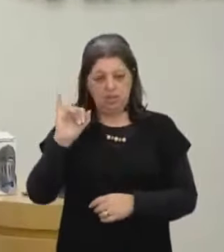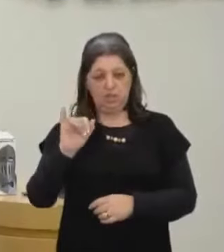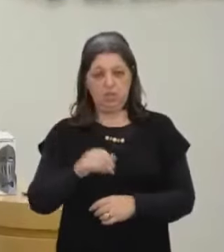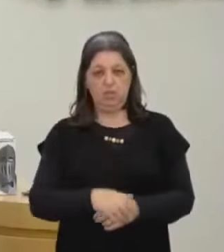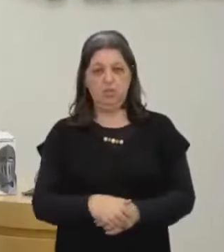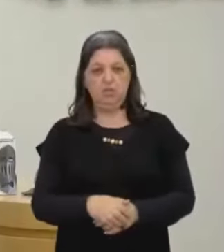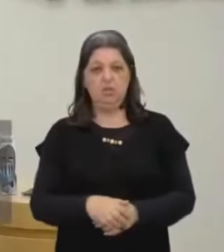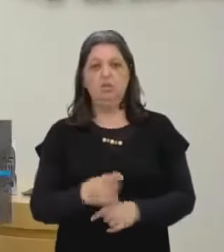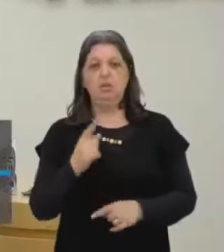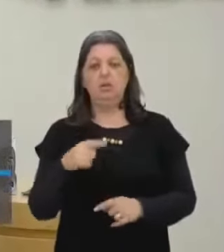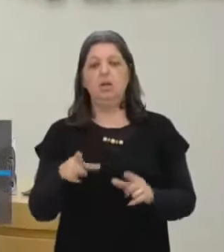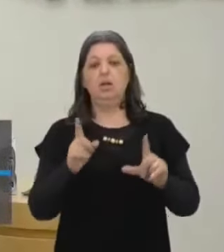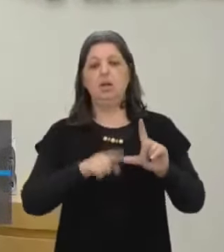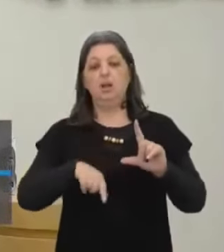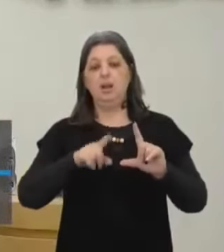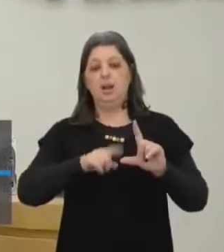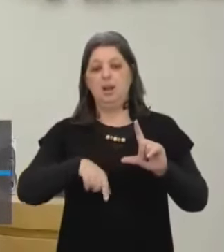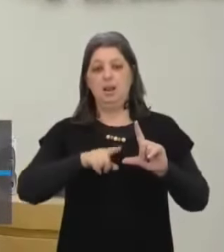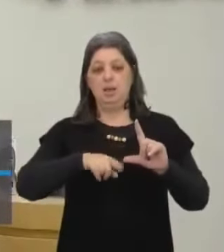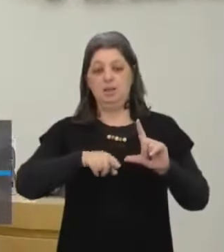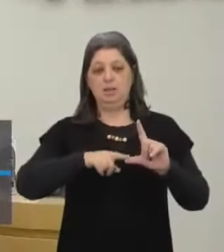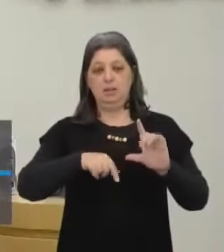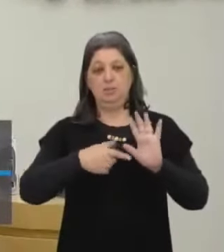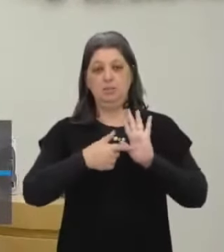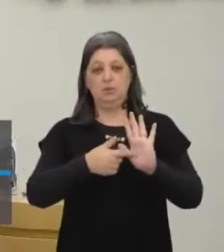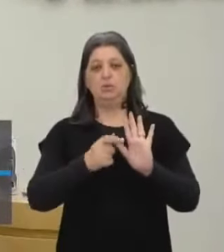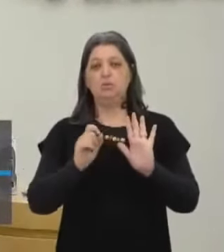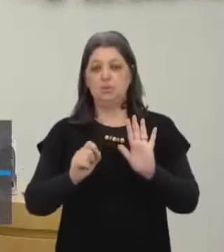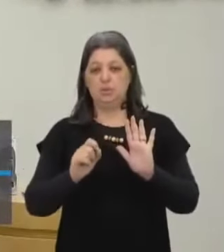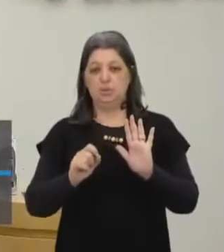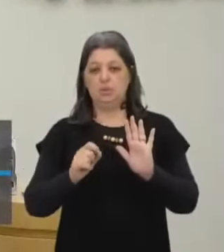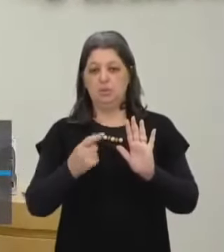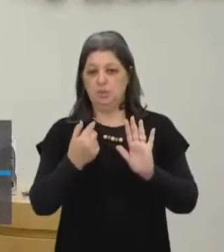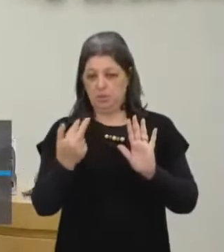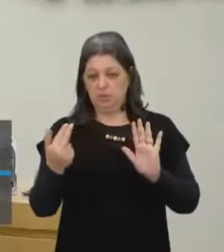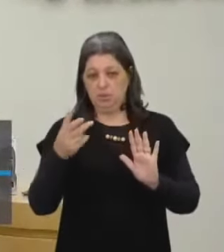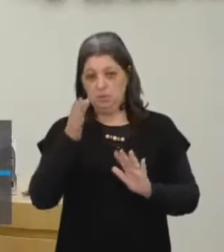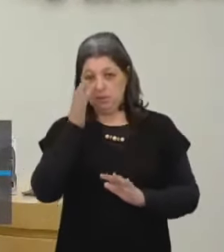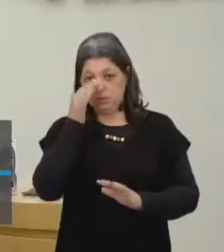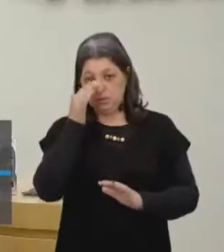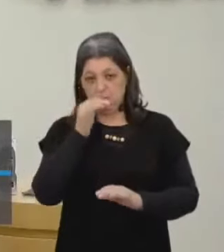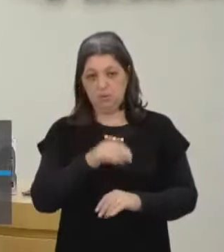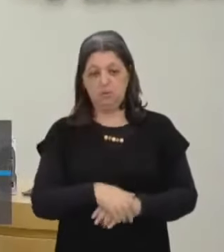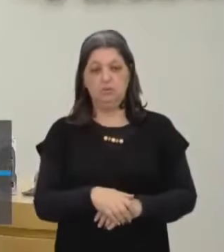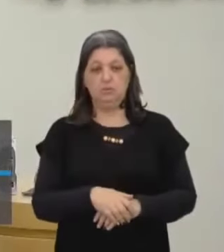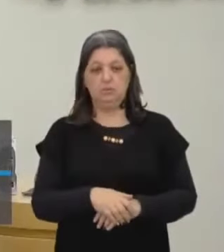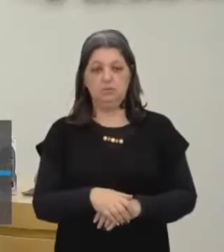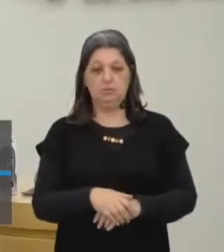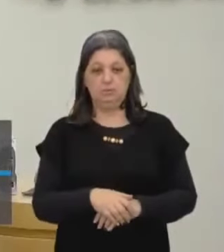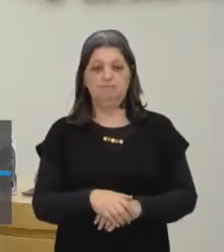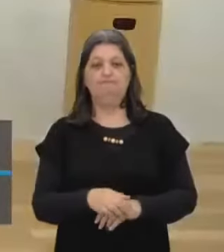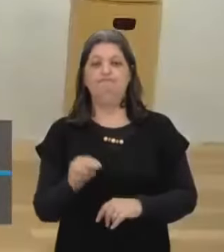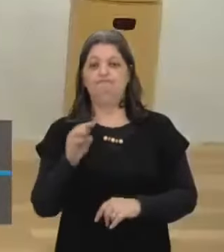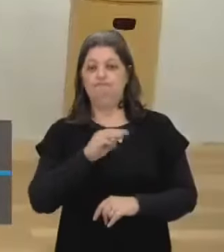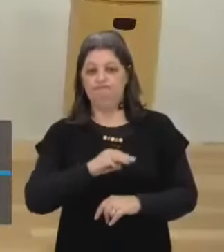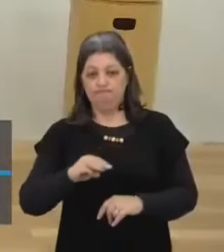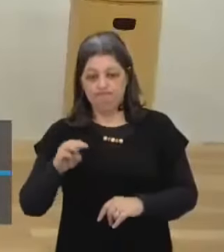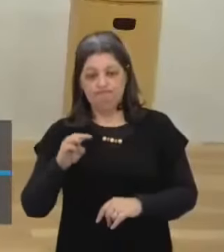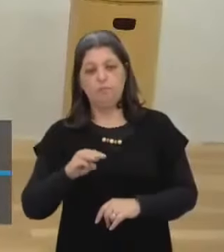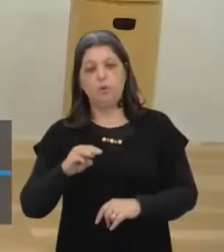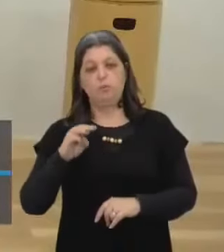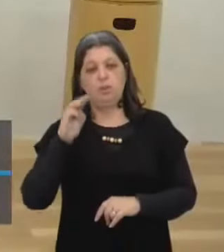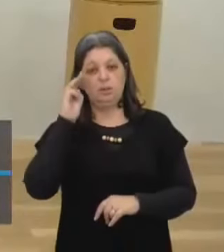Porque essa letra Ela mostra um Um fenômeno muito curioso E eu vou ter que chamar de novo Momento Cabeção Janas